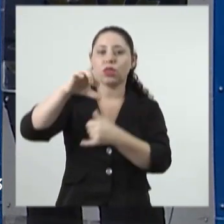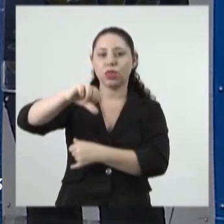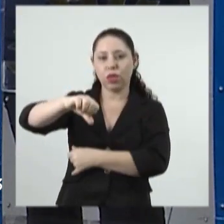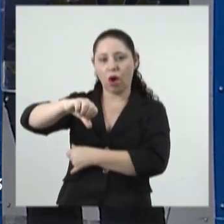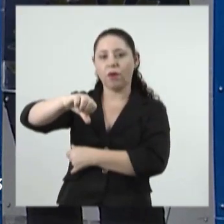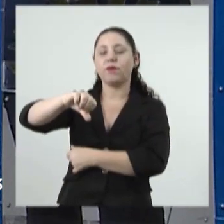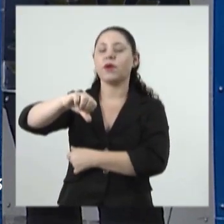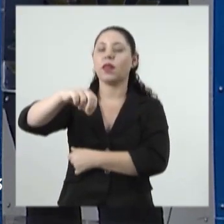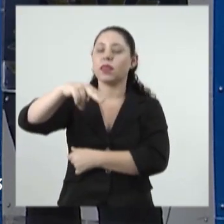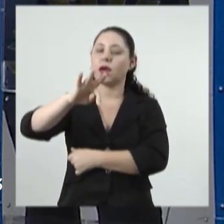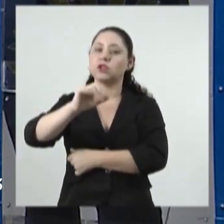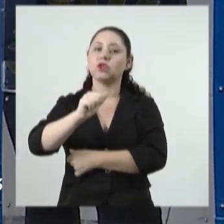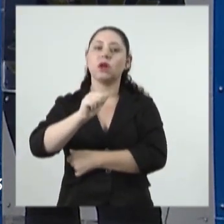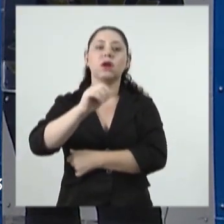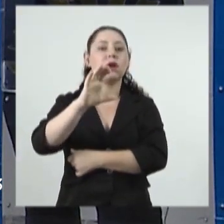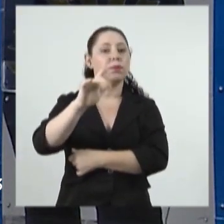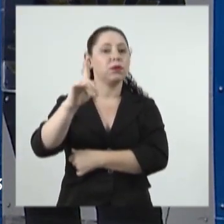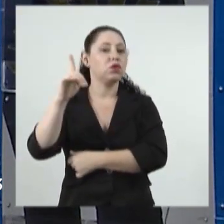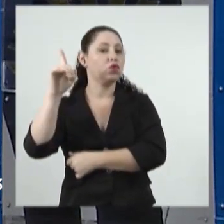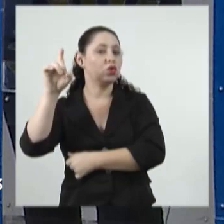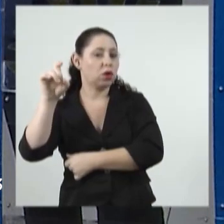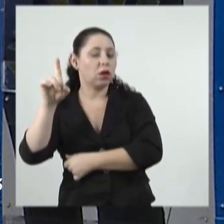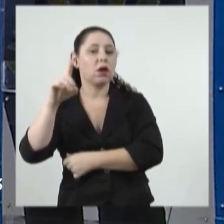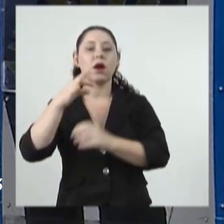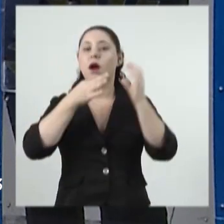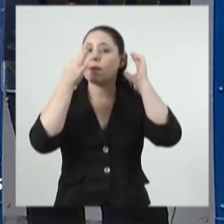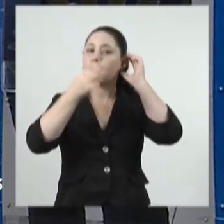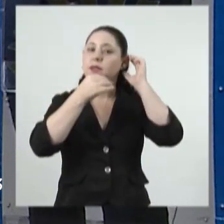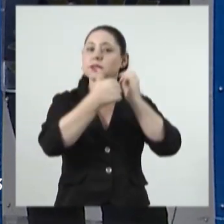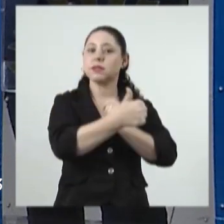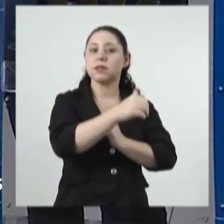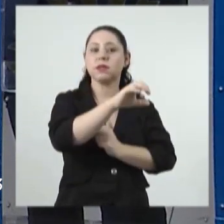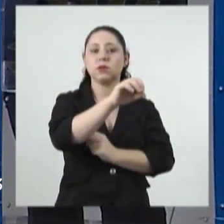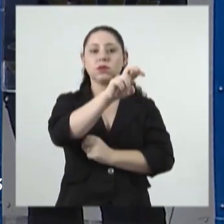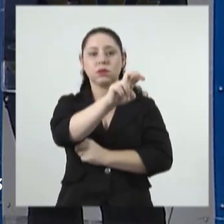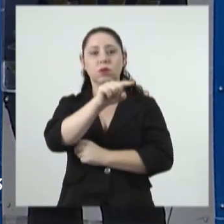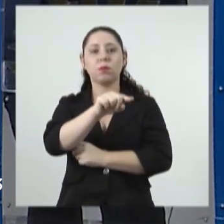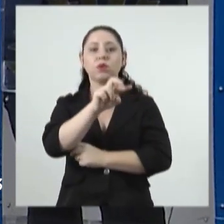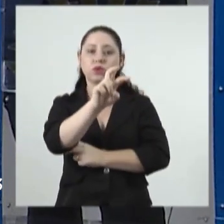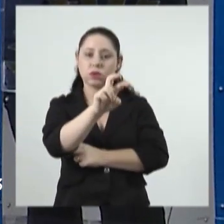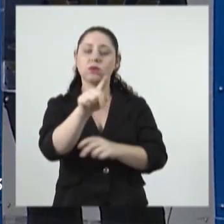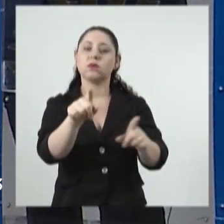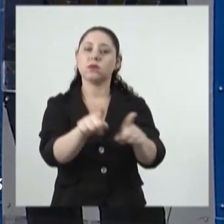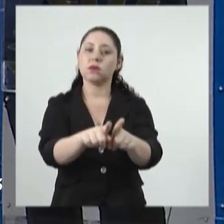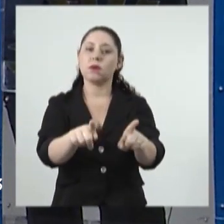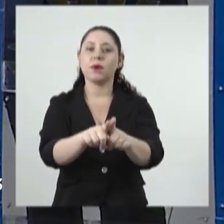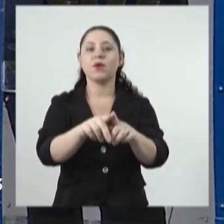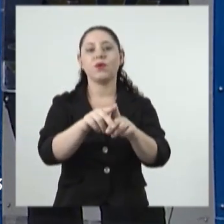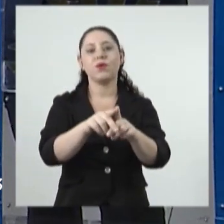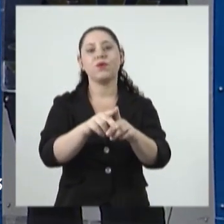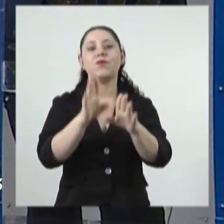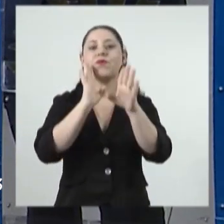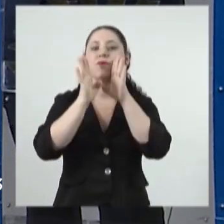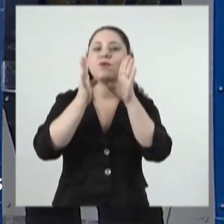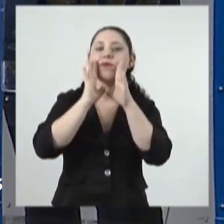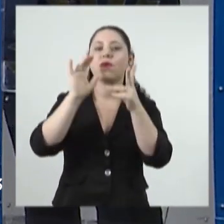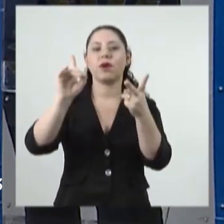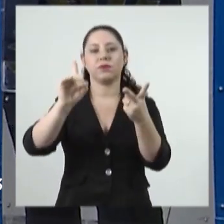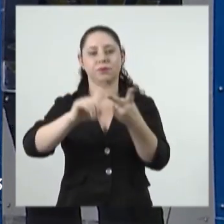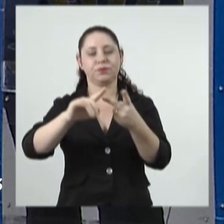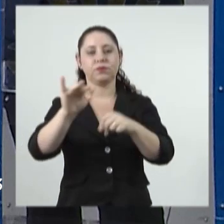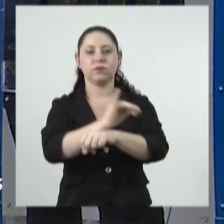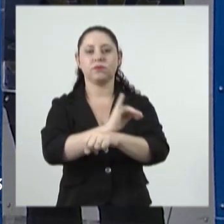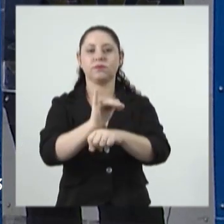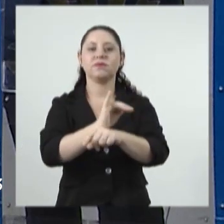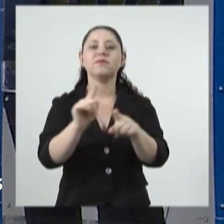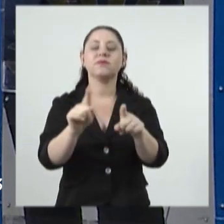para Campo Grande como para Dourados, rádio, a Assembleia 105.5, além do nosso Facebook, do nosso YouTube